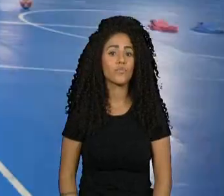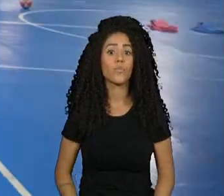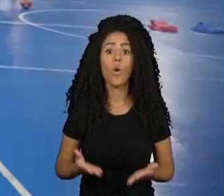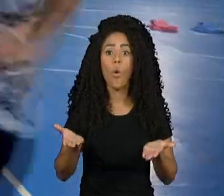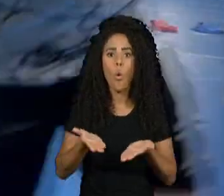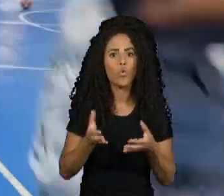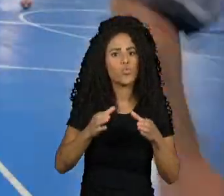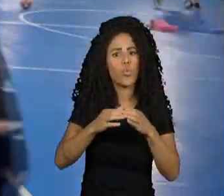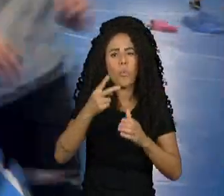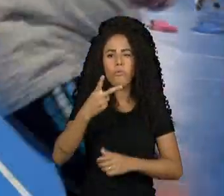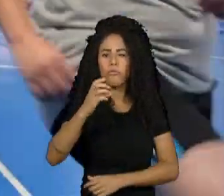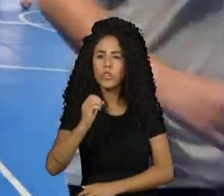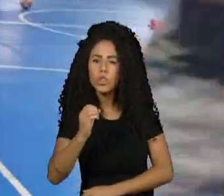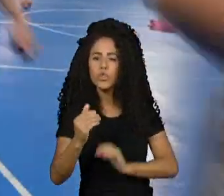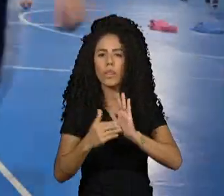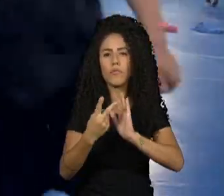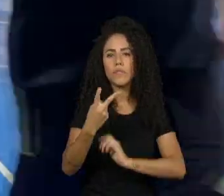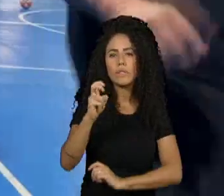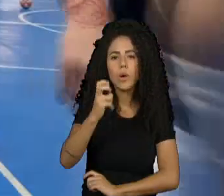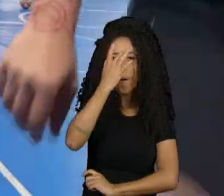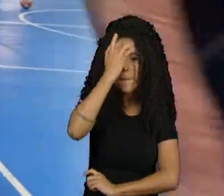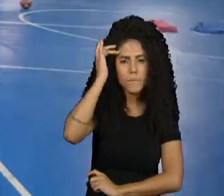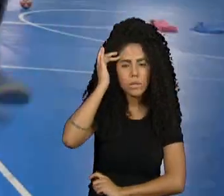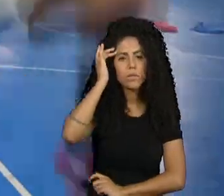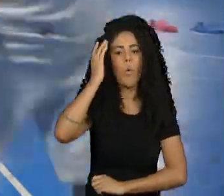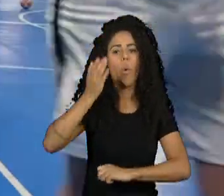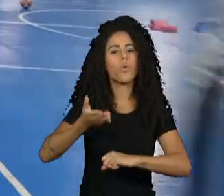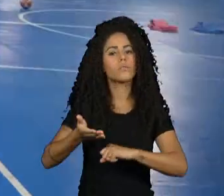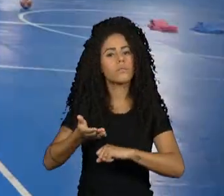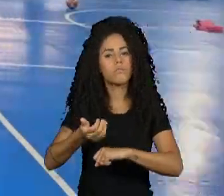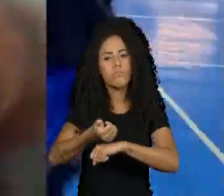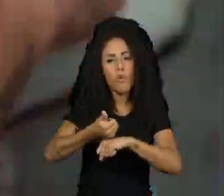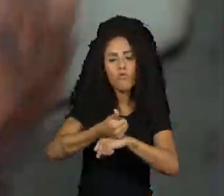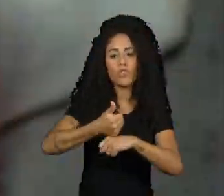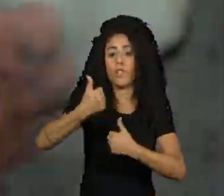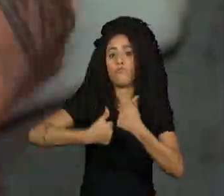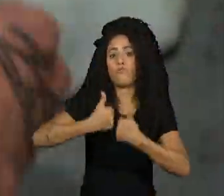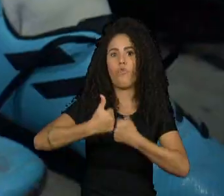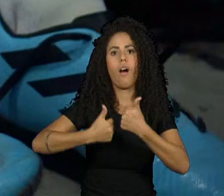menos 20 a 25 atletas que vêm jogar frequentemente.